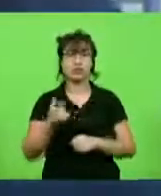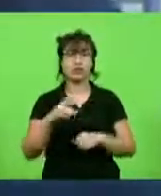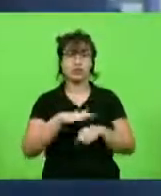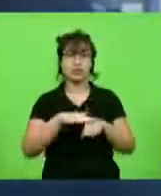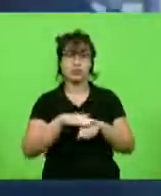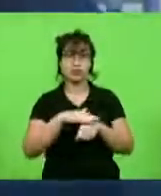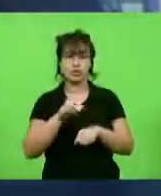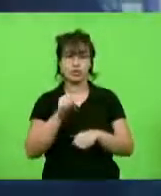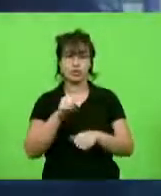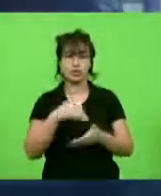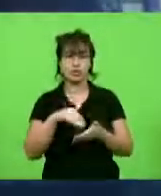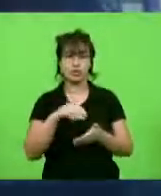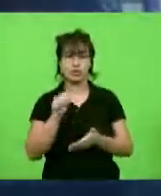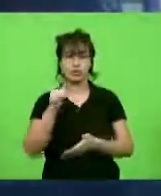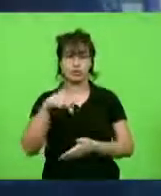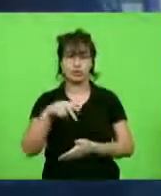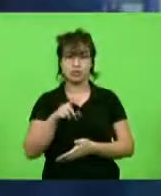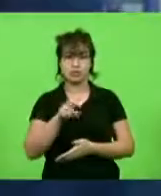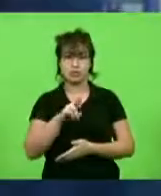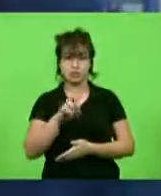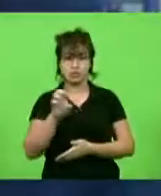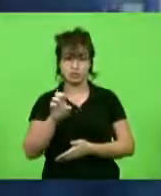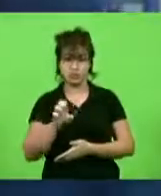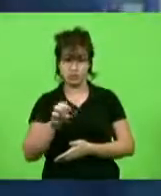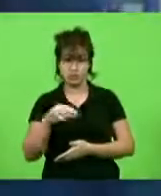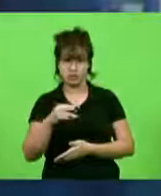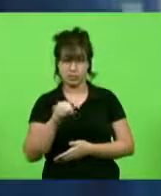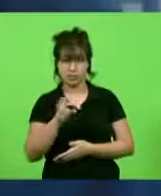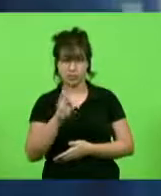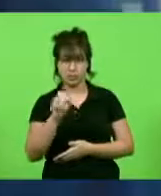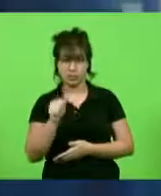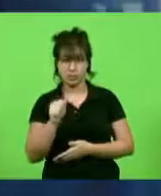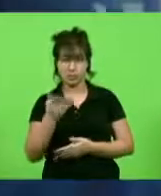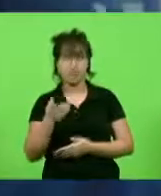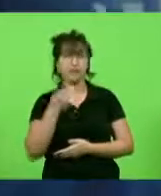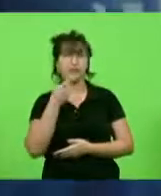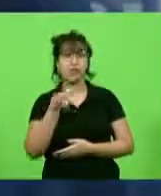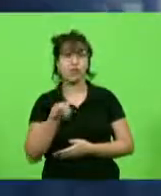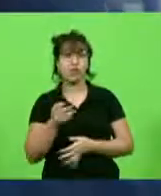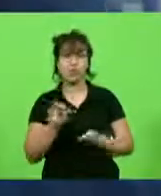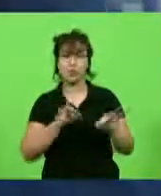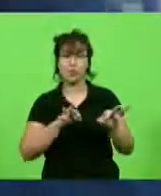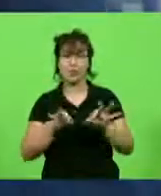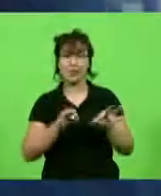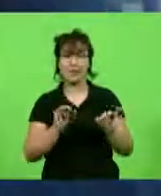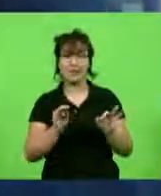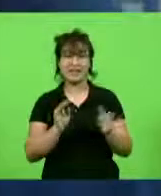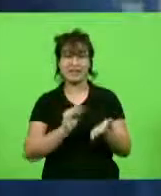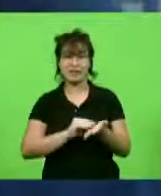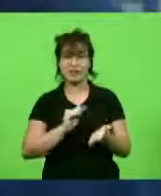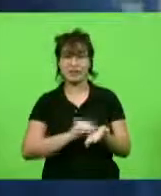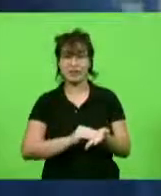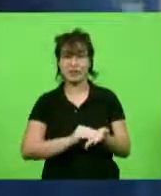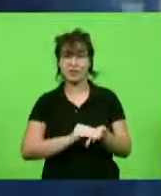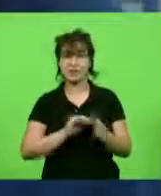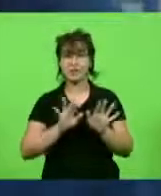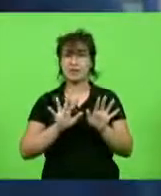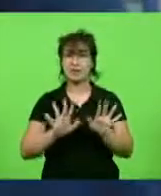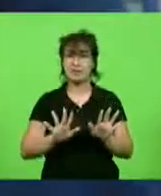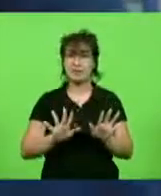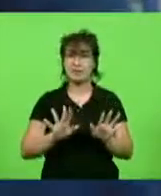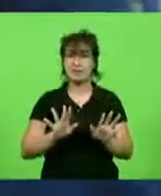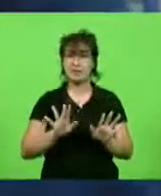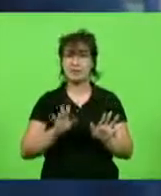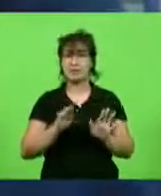Mota, que disse que não existe planejamento, mas ainda não é possível colocar em prática, não acredito.